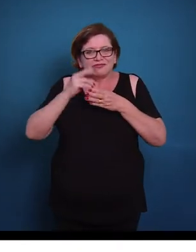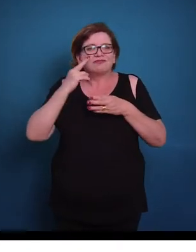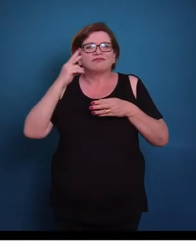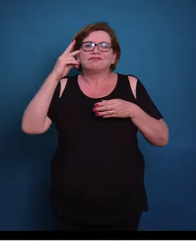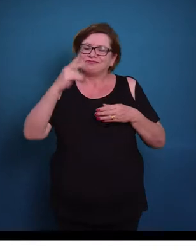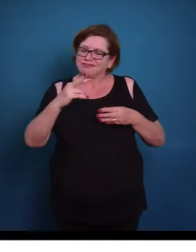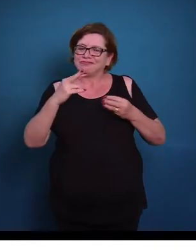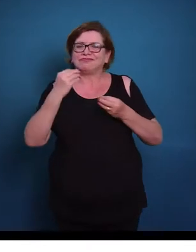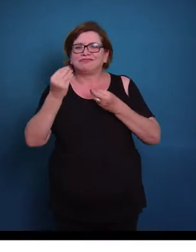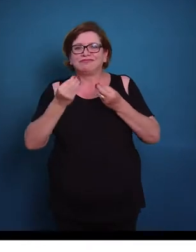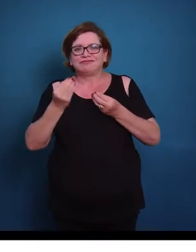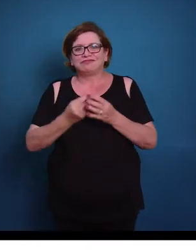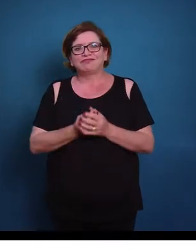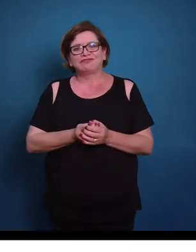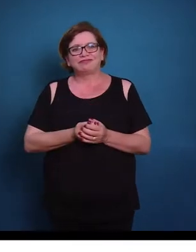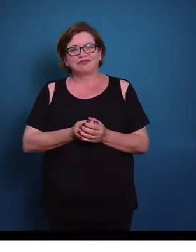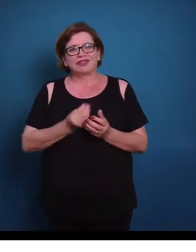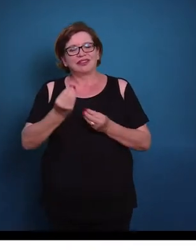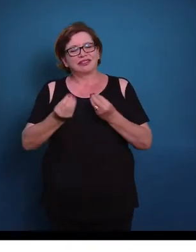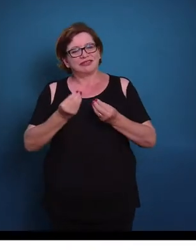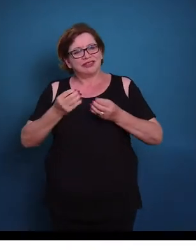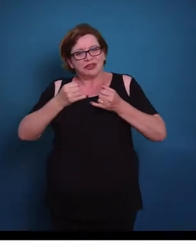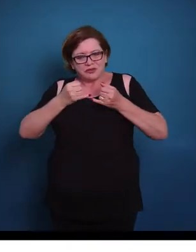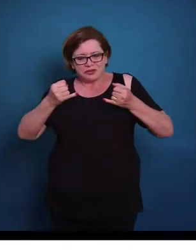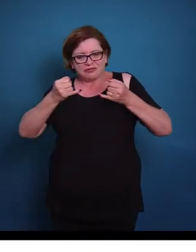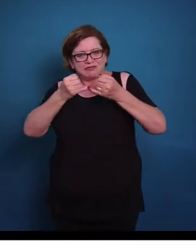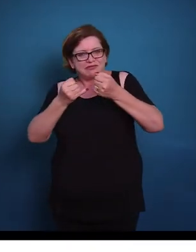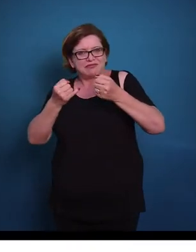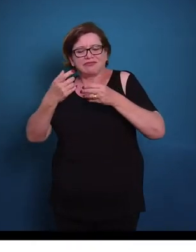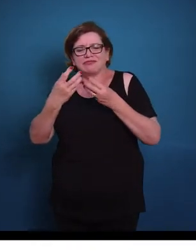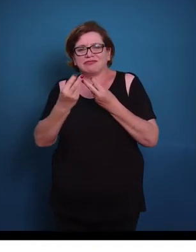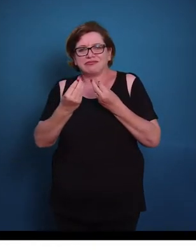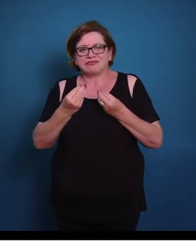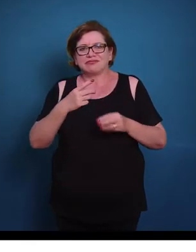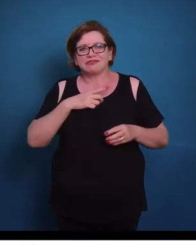célula, sendo que as fibras tomam grande parte da célula.